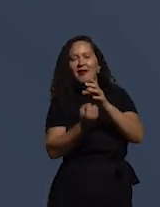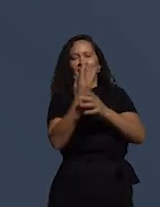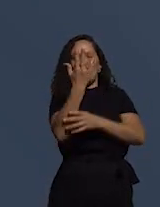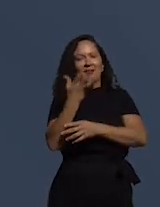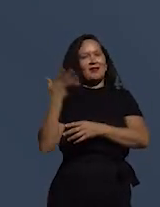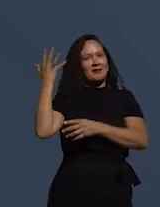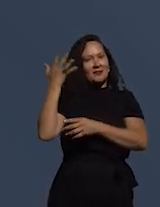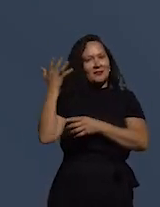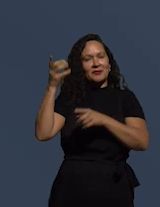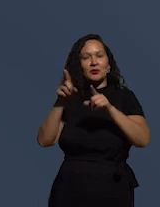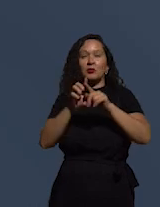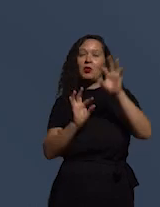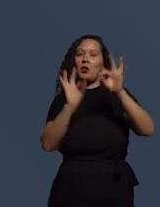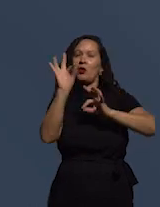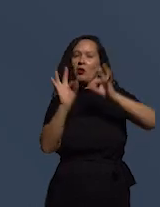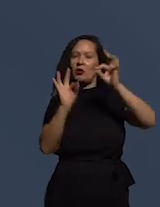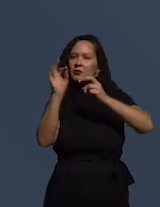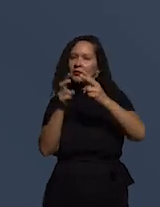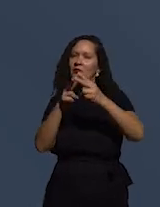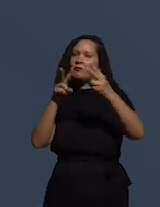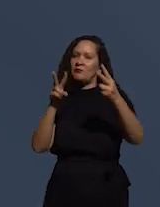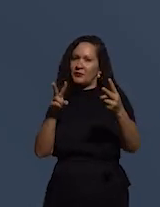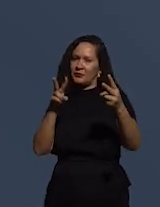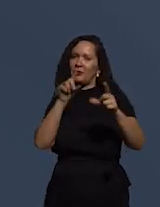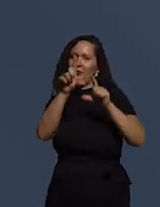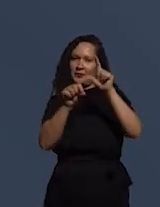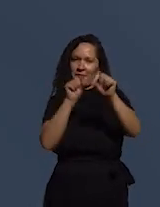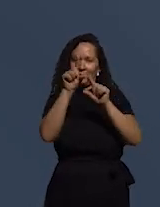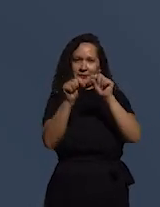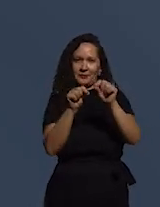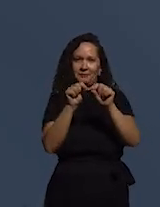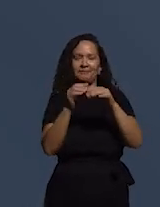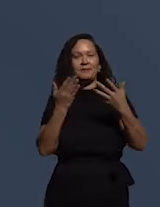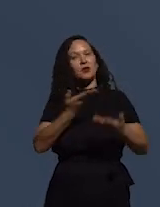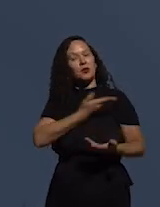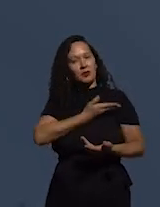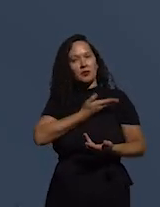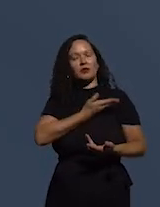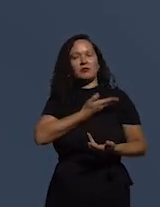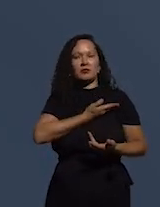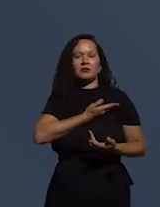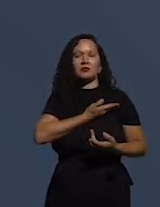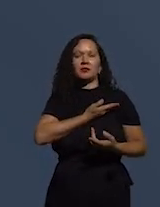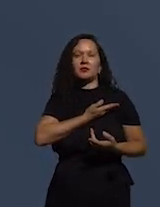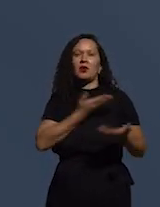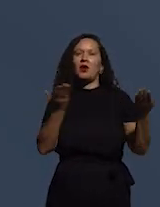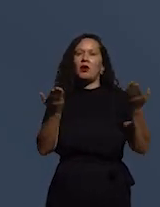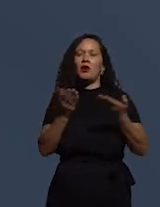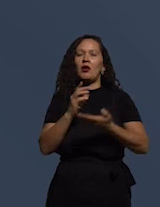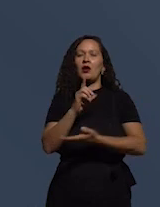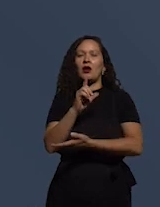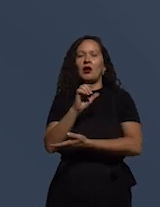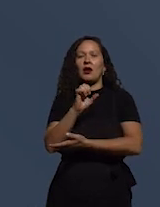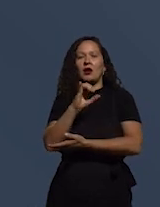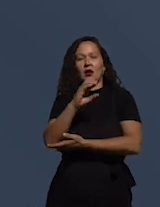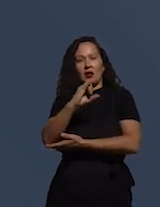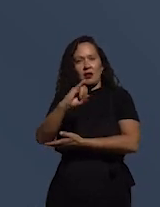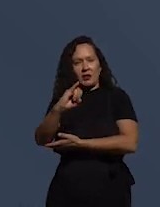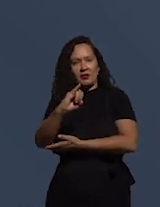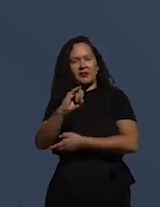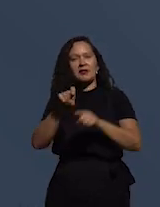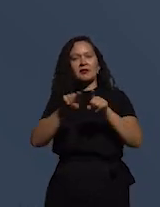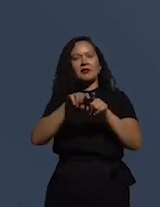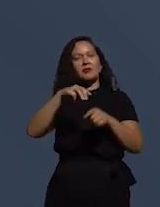do formato adotado. Os parceiros Leice Garcia e Marcos